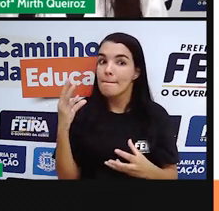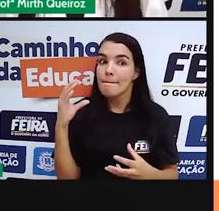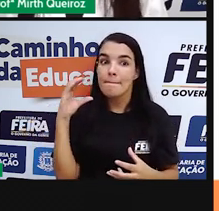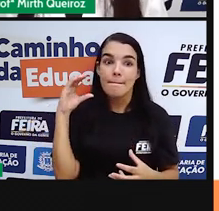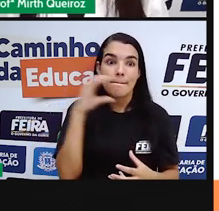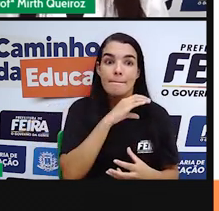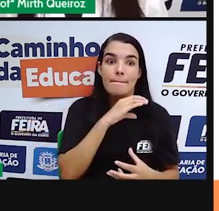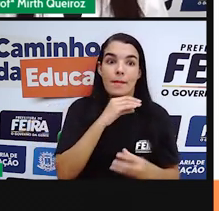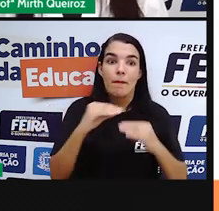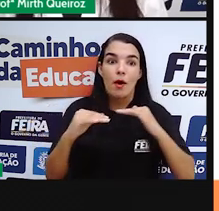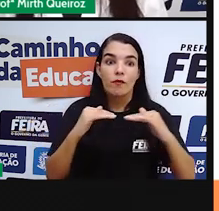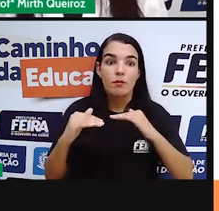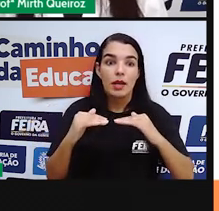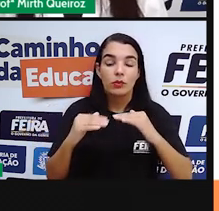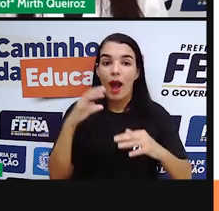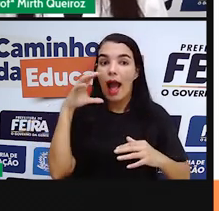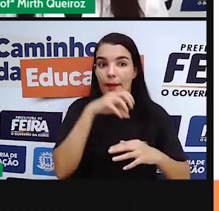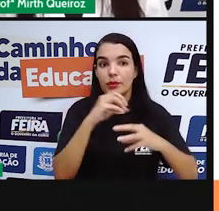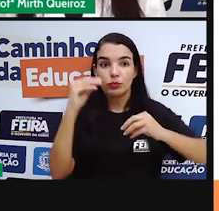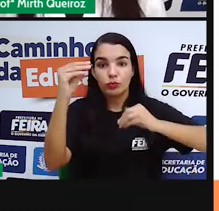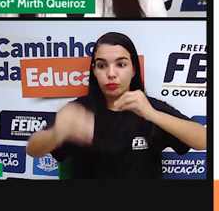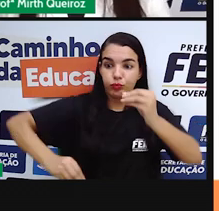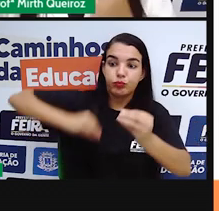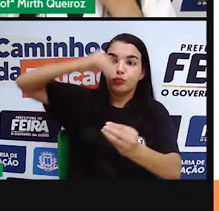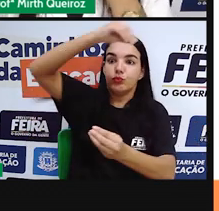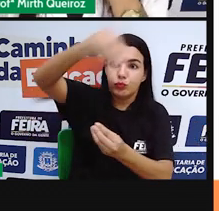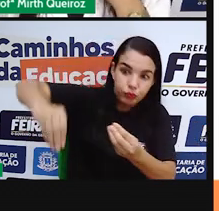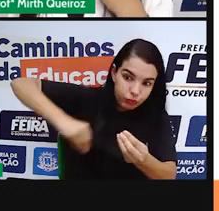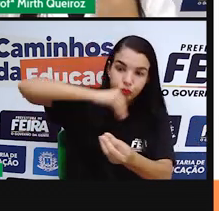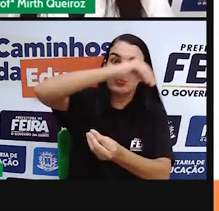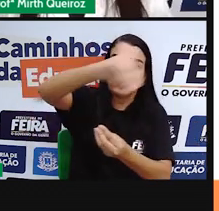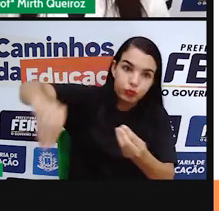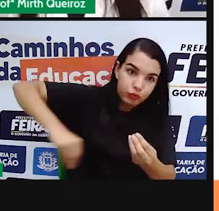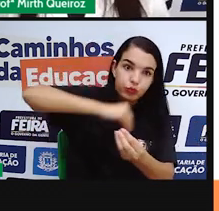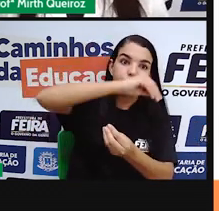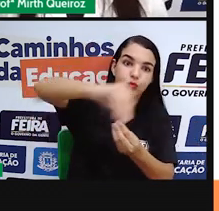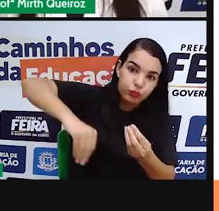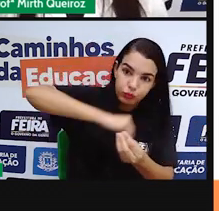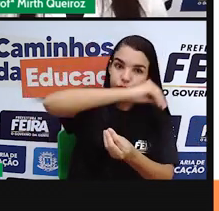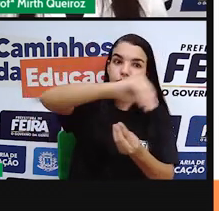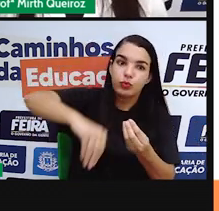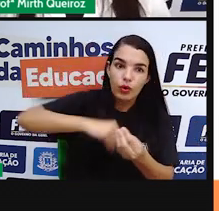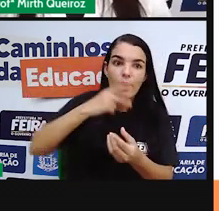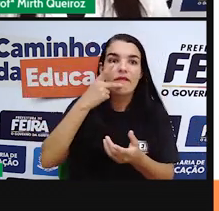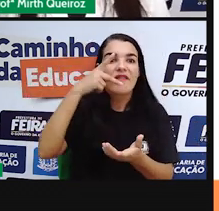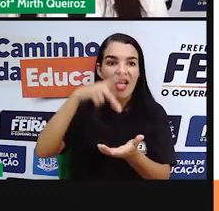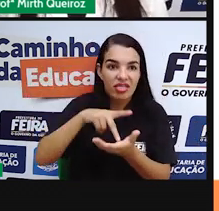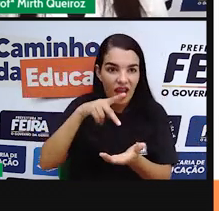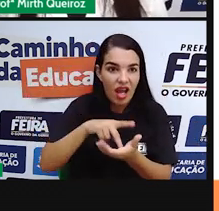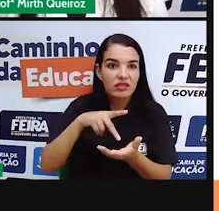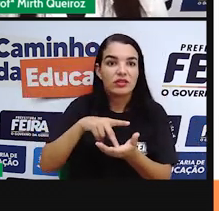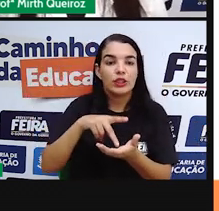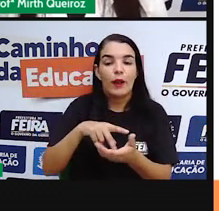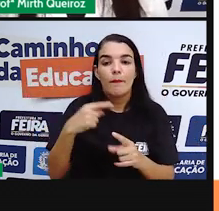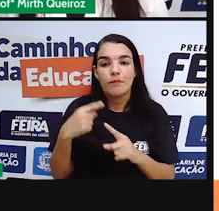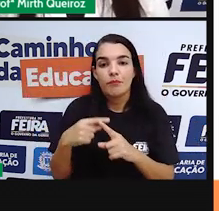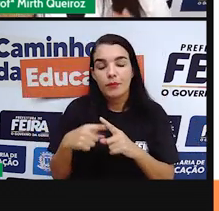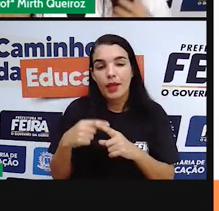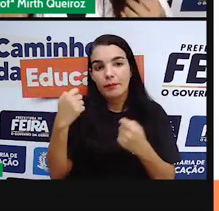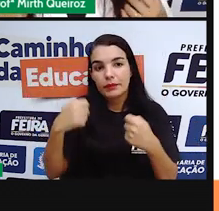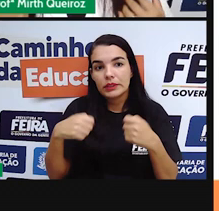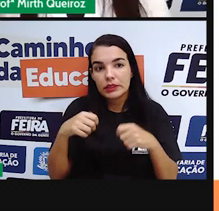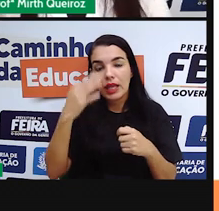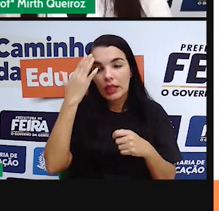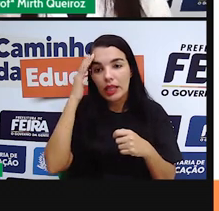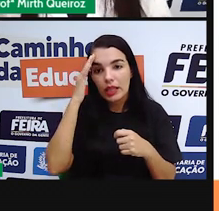porque a gente se movimenta junto com ela. A gente pega como exemplo, quando a gente está em um trem, as janelas estão fechadas, o